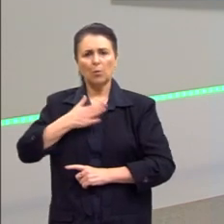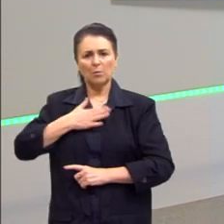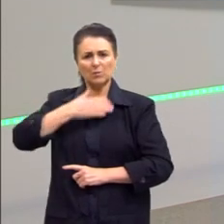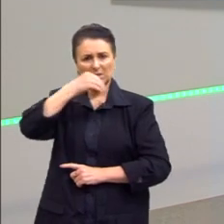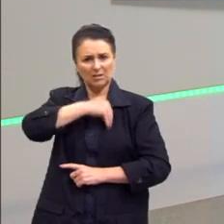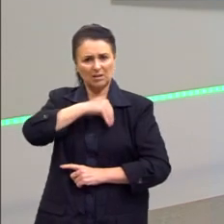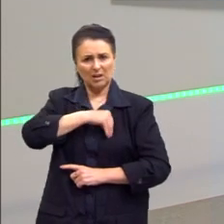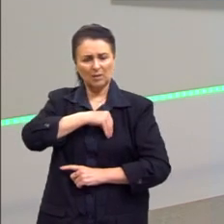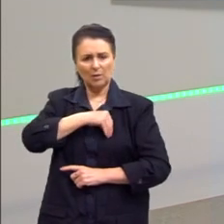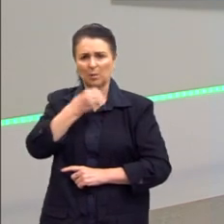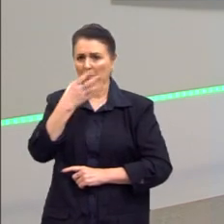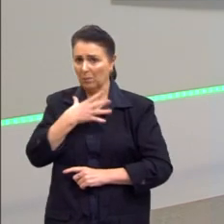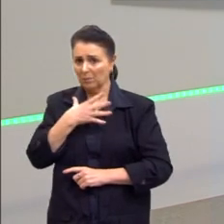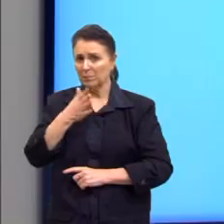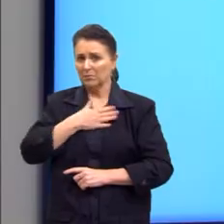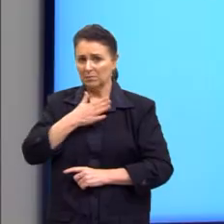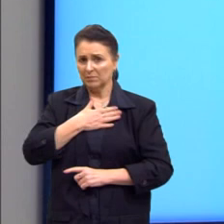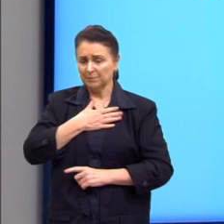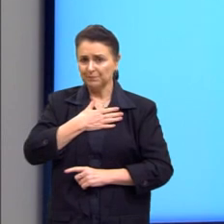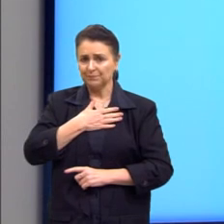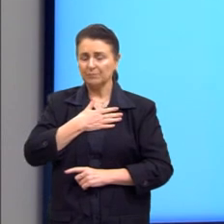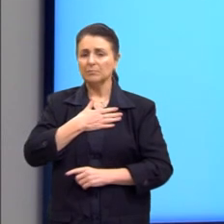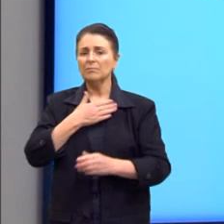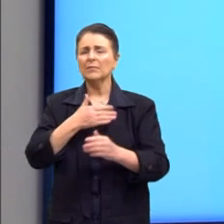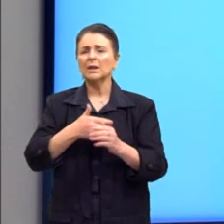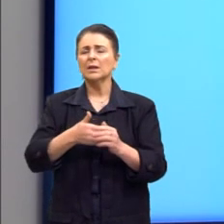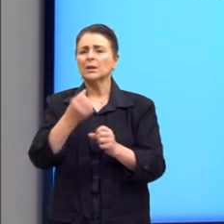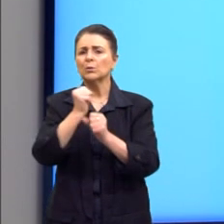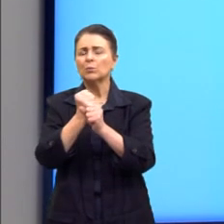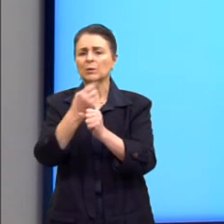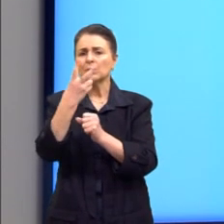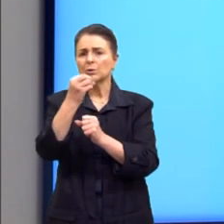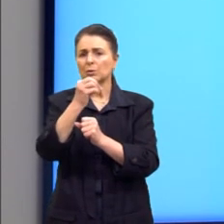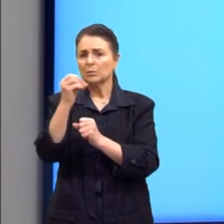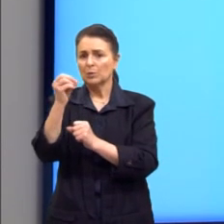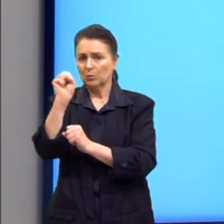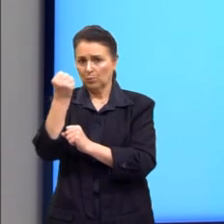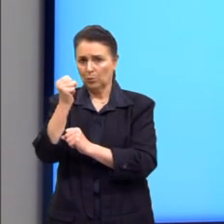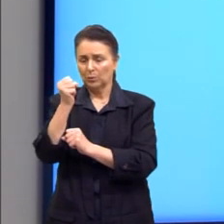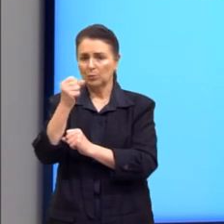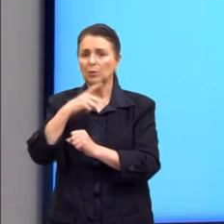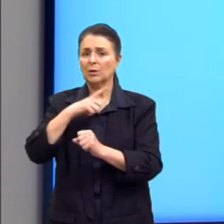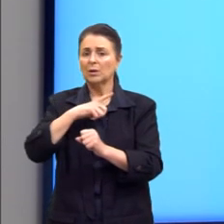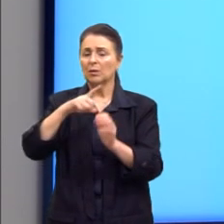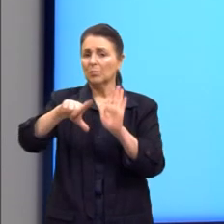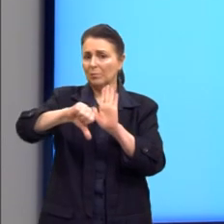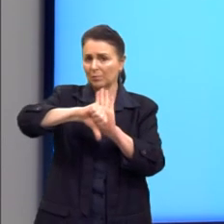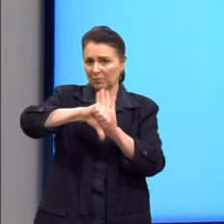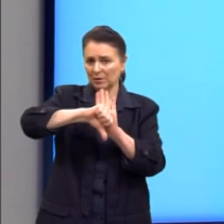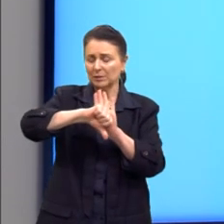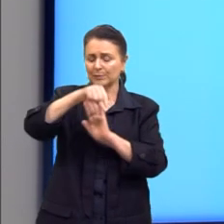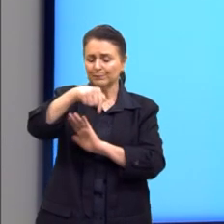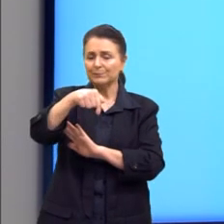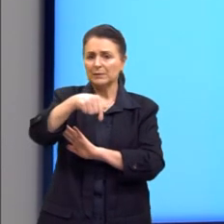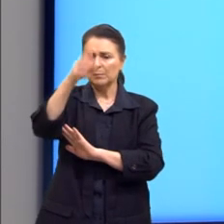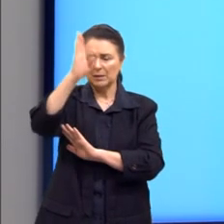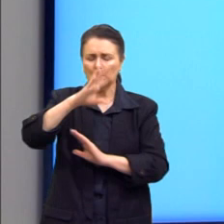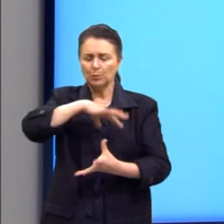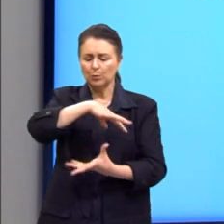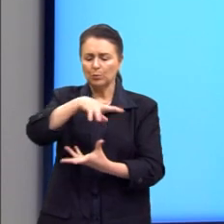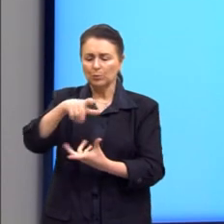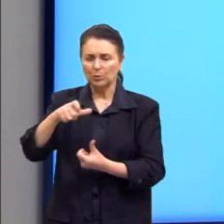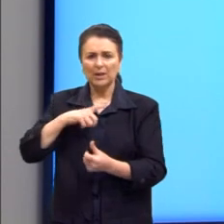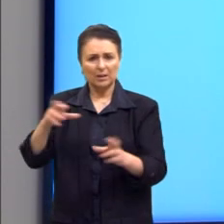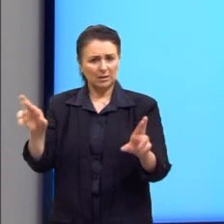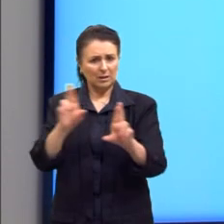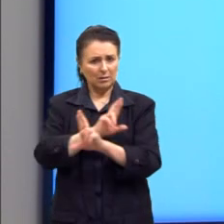E teve uma crise, pessoal, em 2008. E essa crise, ela tem uma certa relação com a crise de 29, sim,